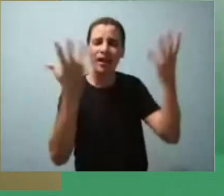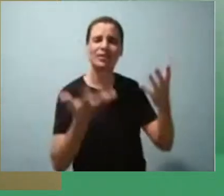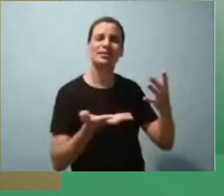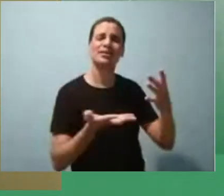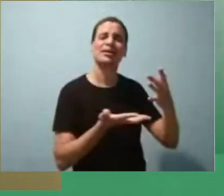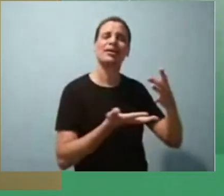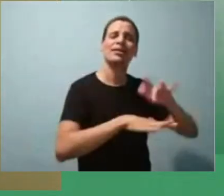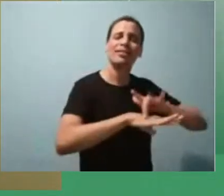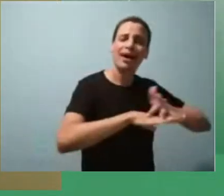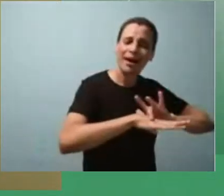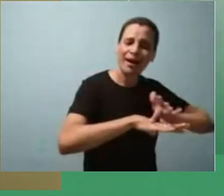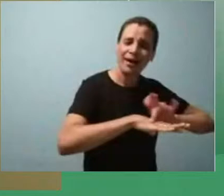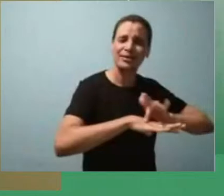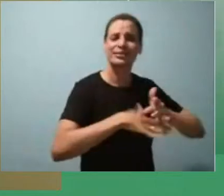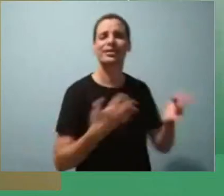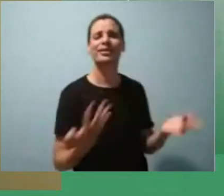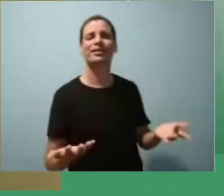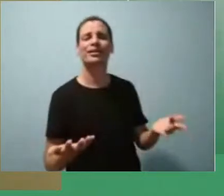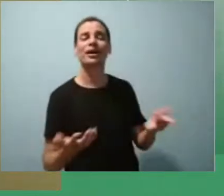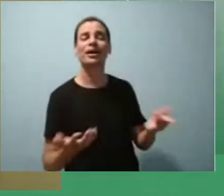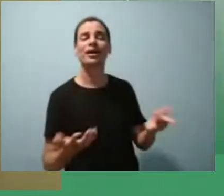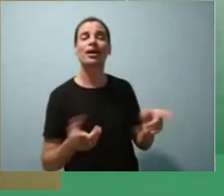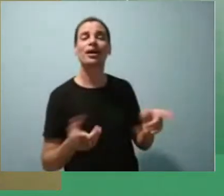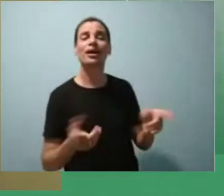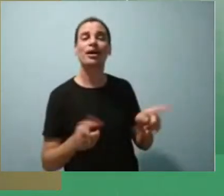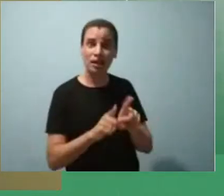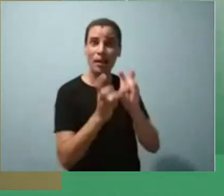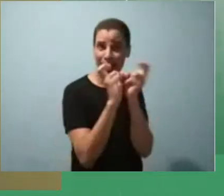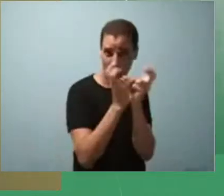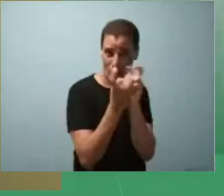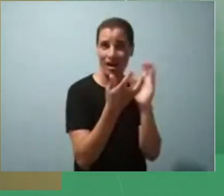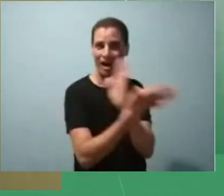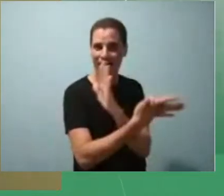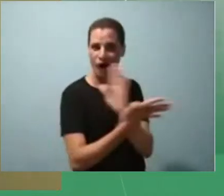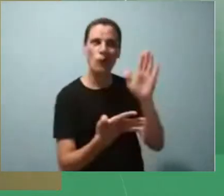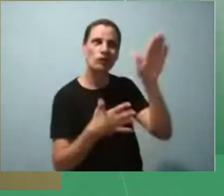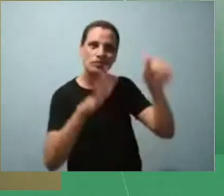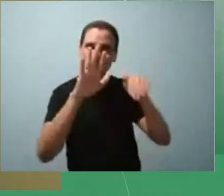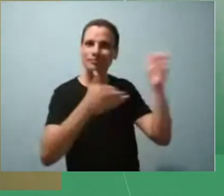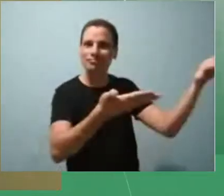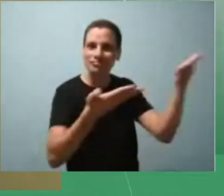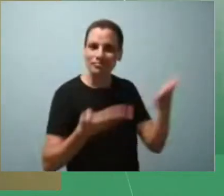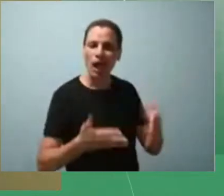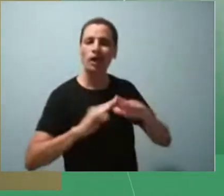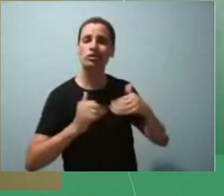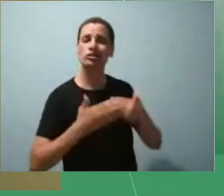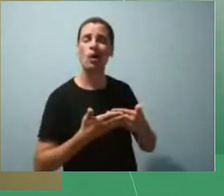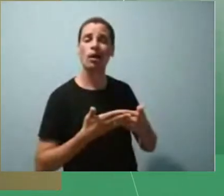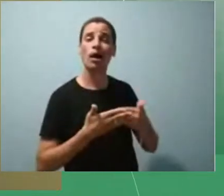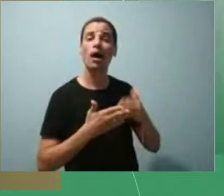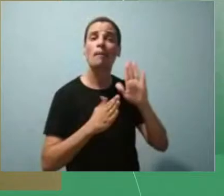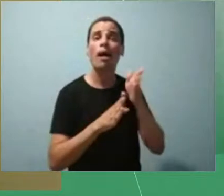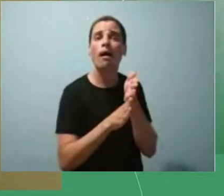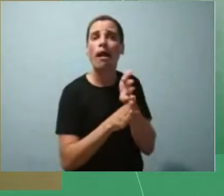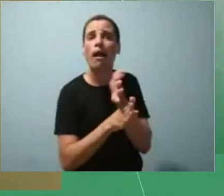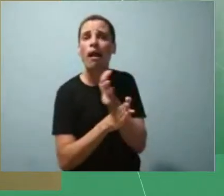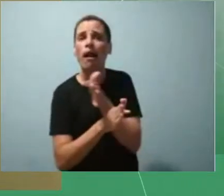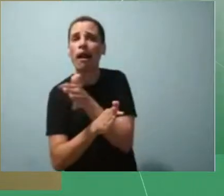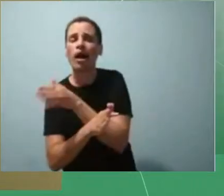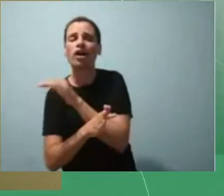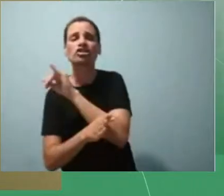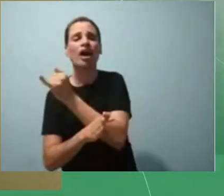muitas vezes o pessoal da capoeira é chamado, e no restante do ano a gente não tem mais essa temática sendo